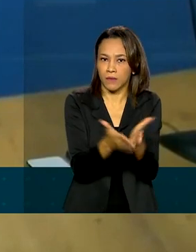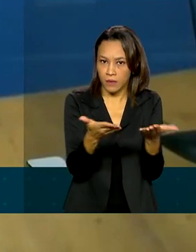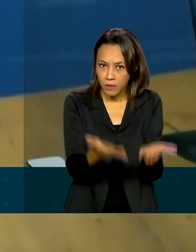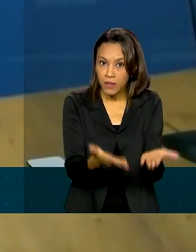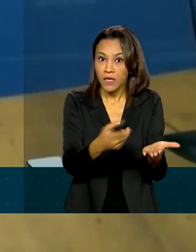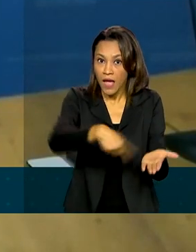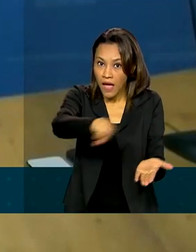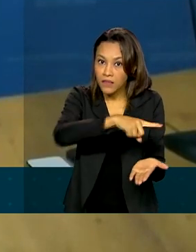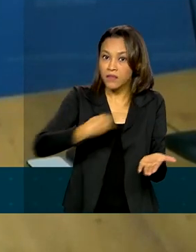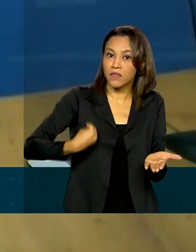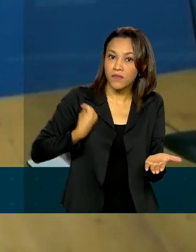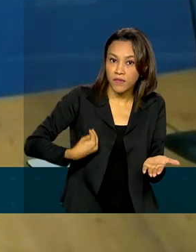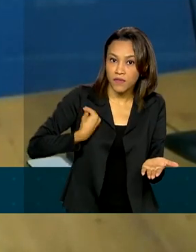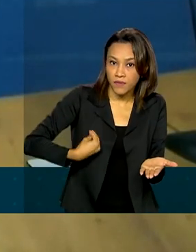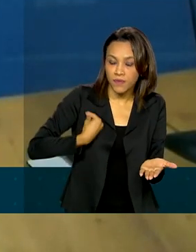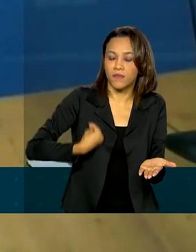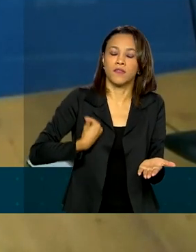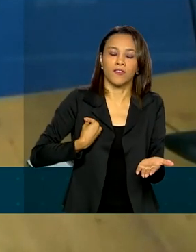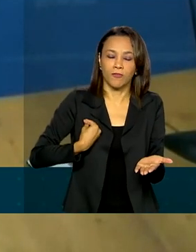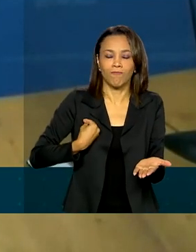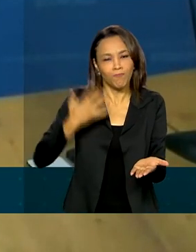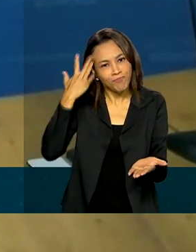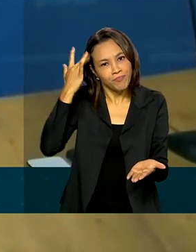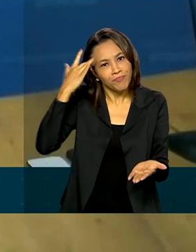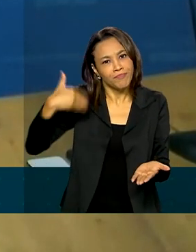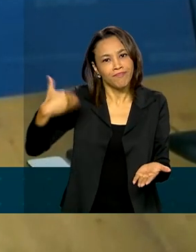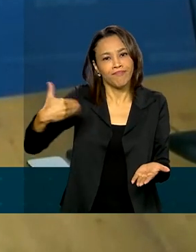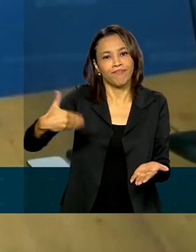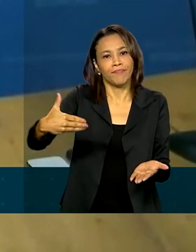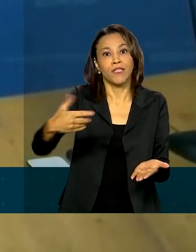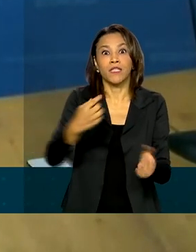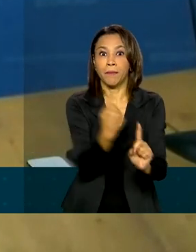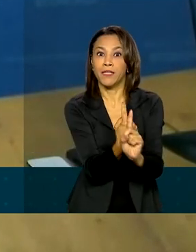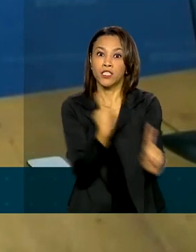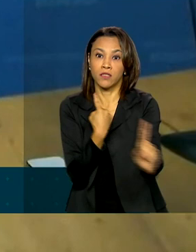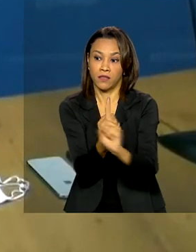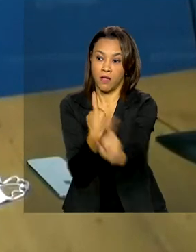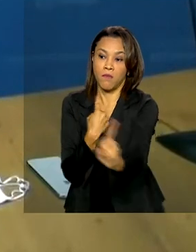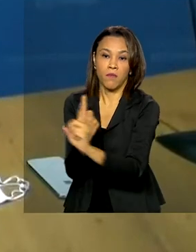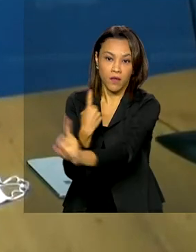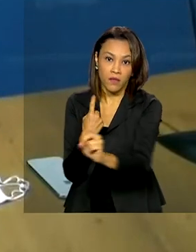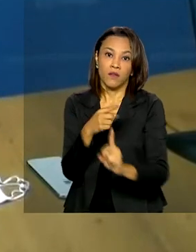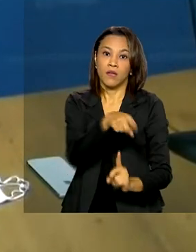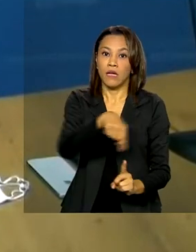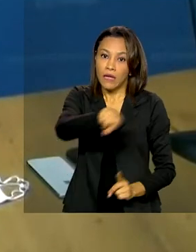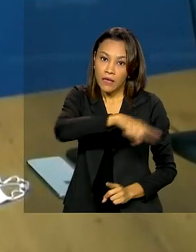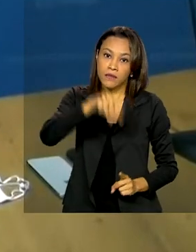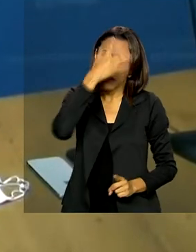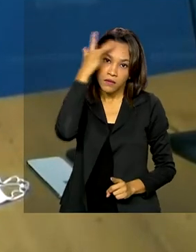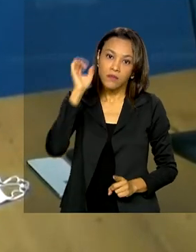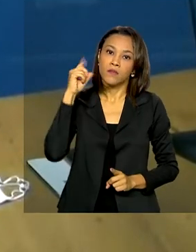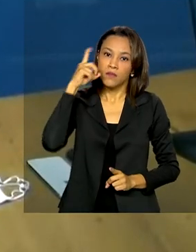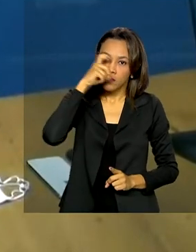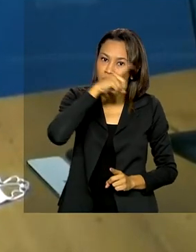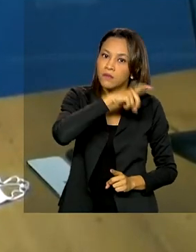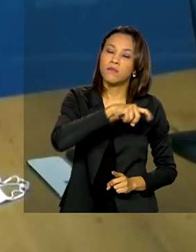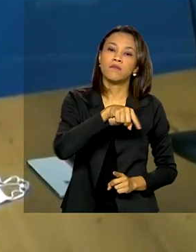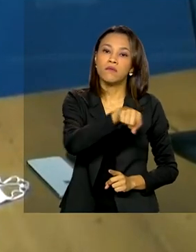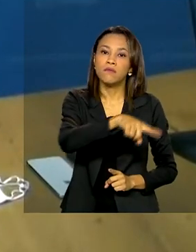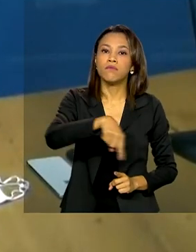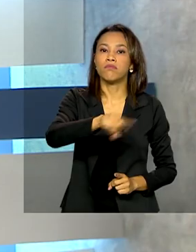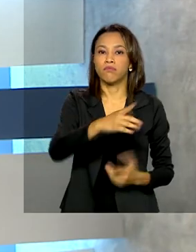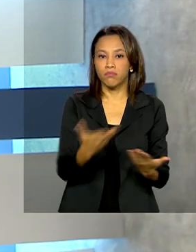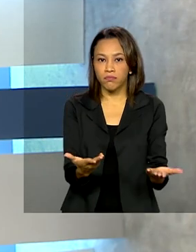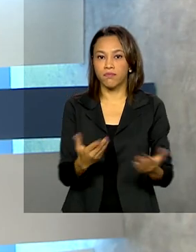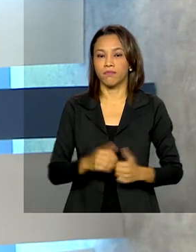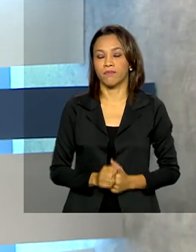viviam do dia a dia, tinham ganhado sua vida no dia a dia e com o distanciamento social ficaram impossibilitados. Mas ganhamos o seu ganho é